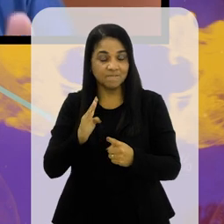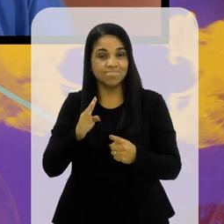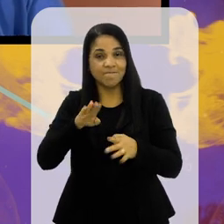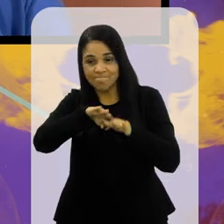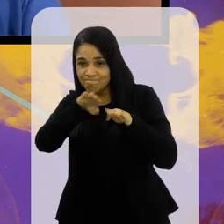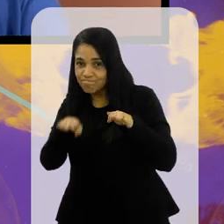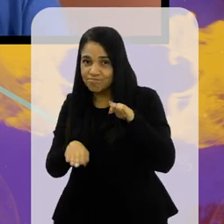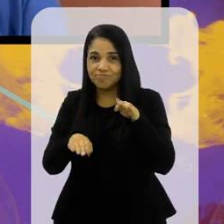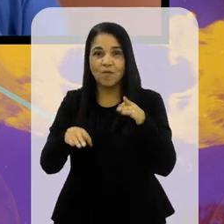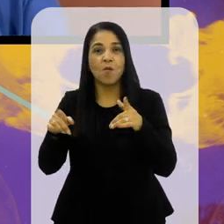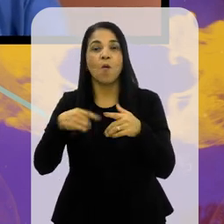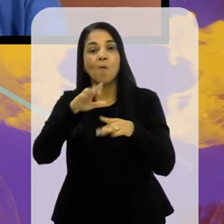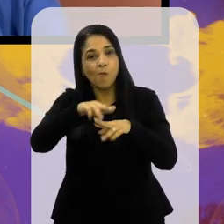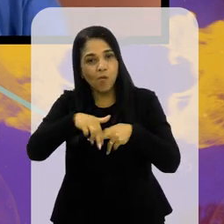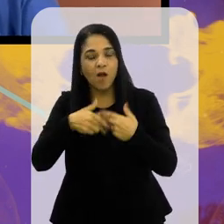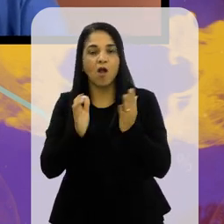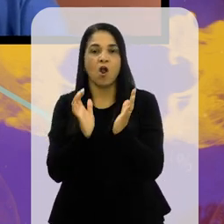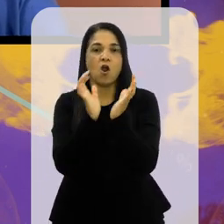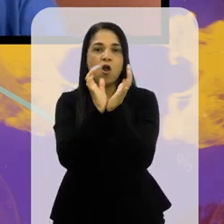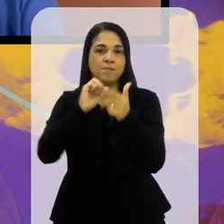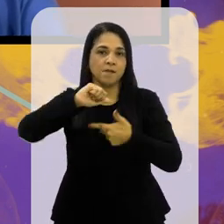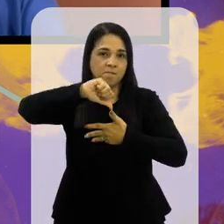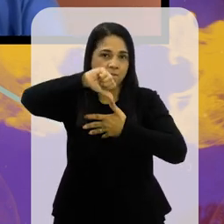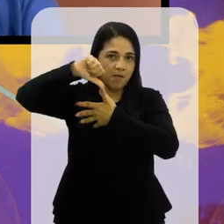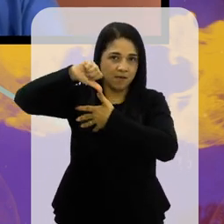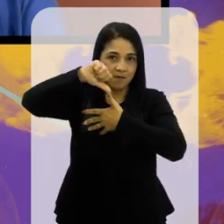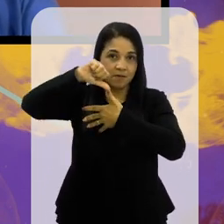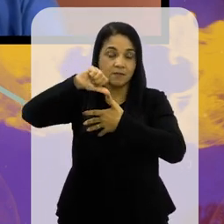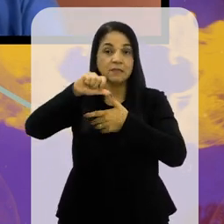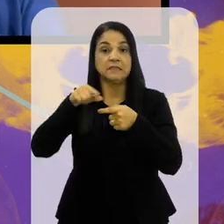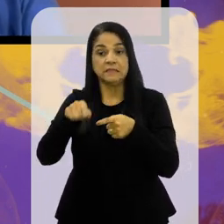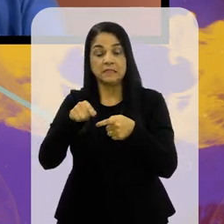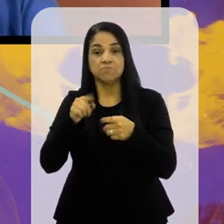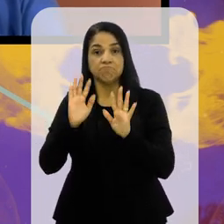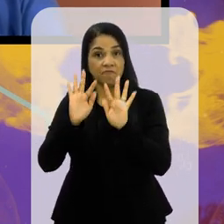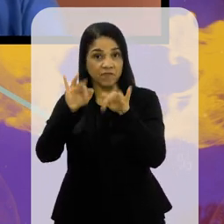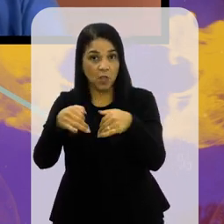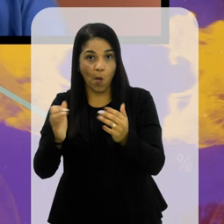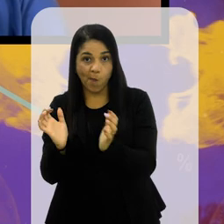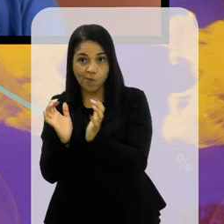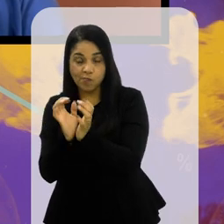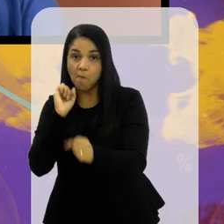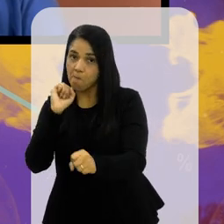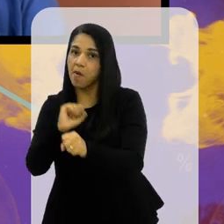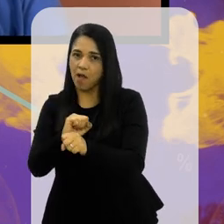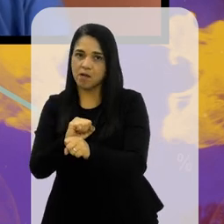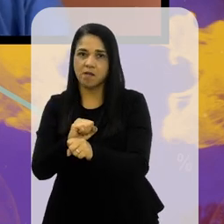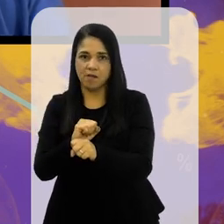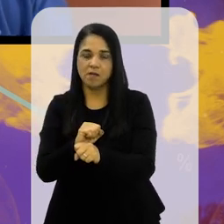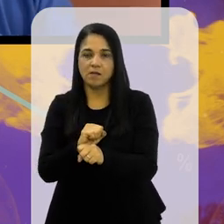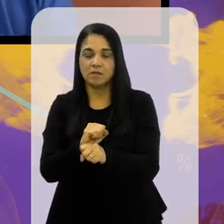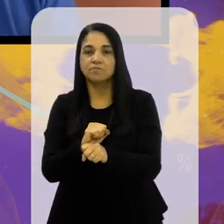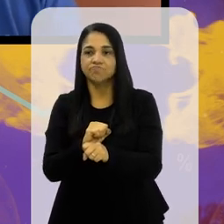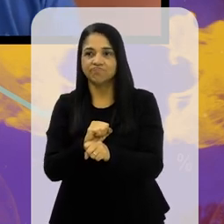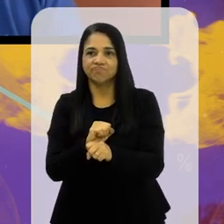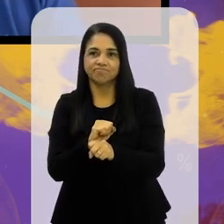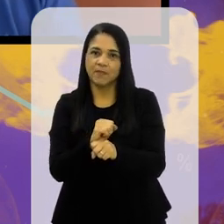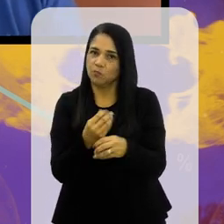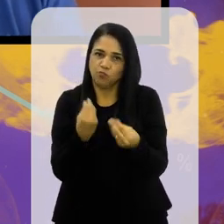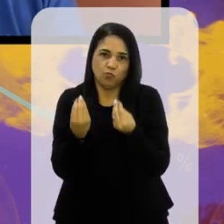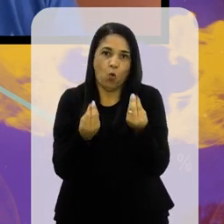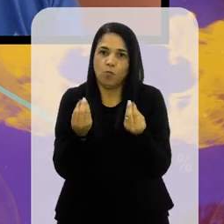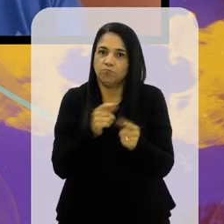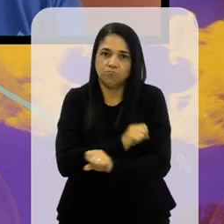desequilibrado por causa da Copa América. O bom também é que quando tem eliminatória, aí para tudo, né? Porque aí tem que parar mesmo. Perfeito, perfeito.